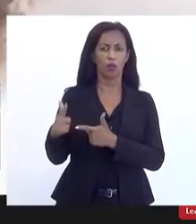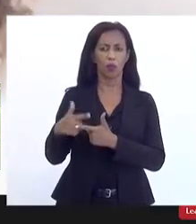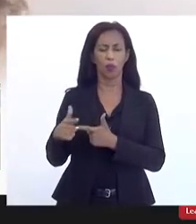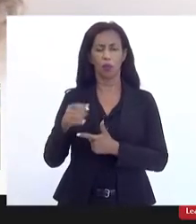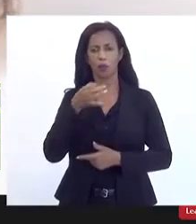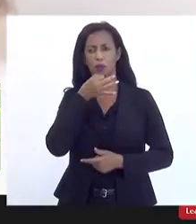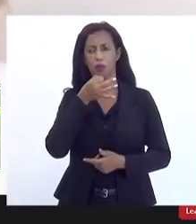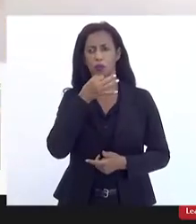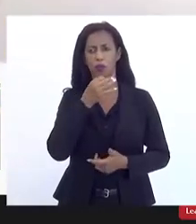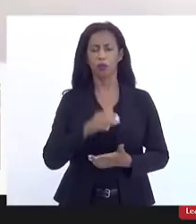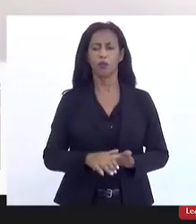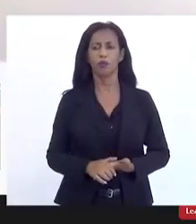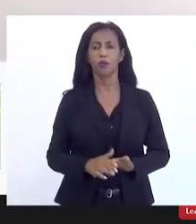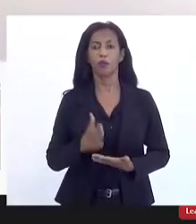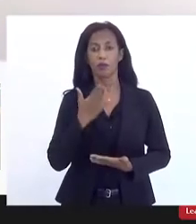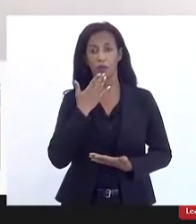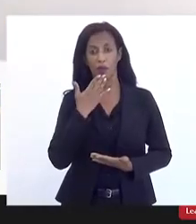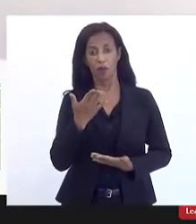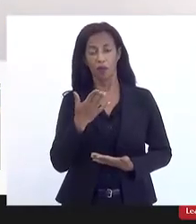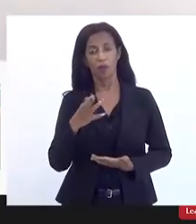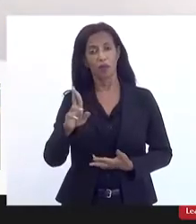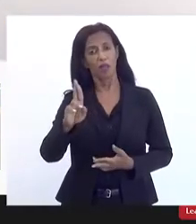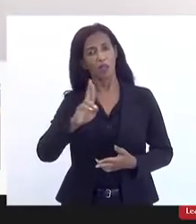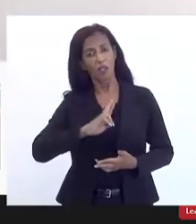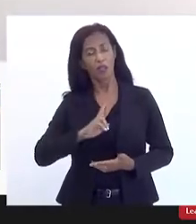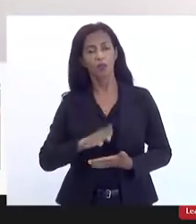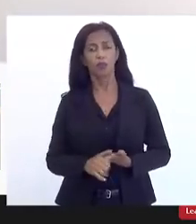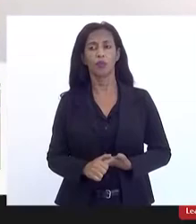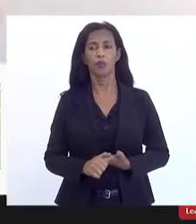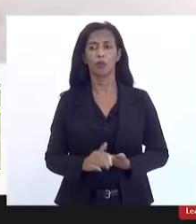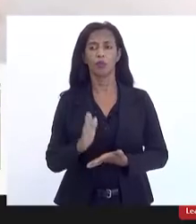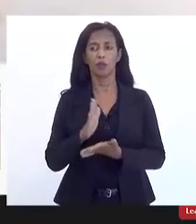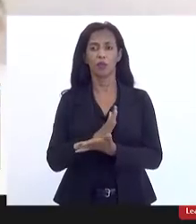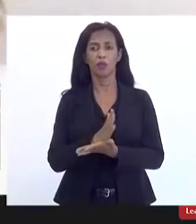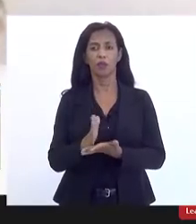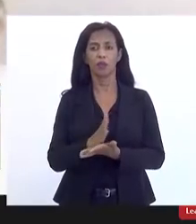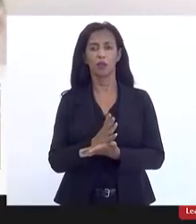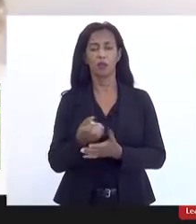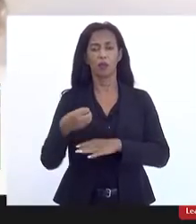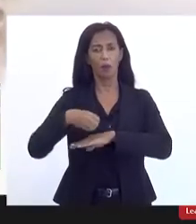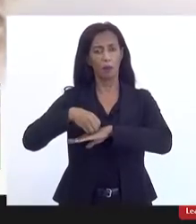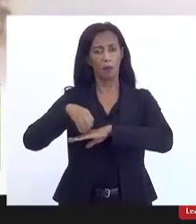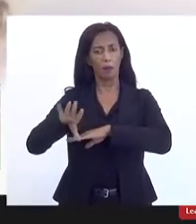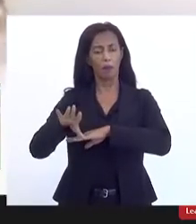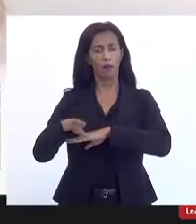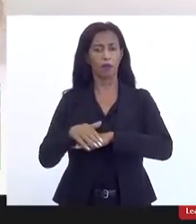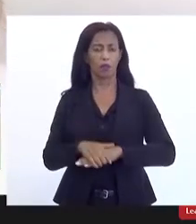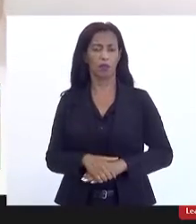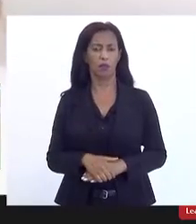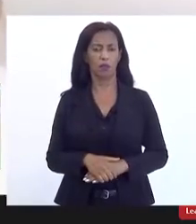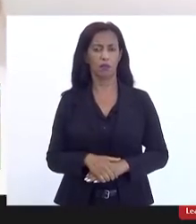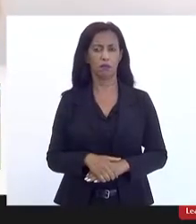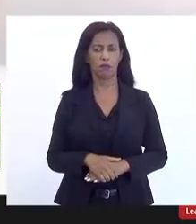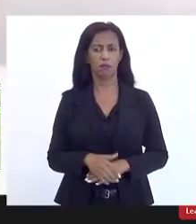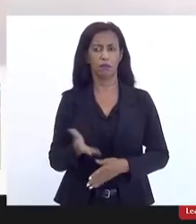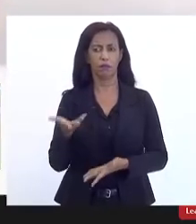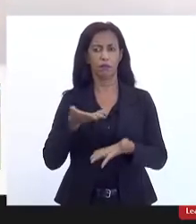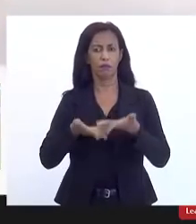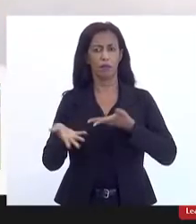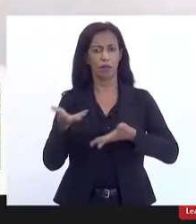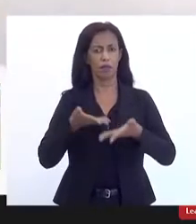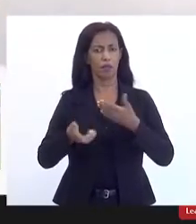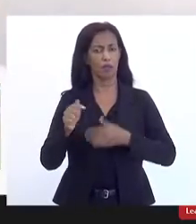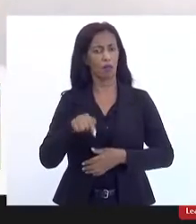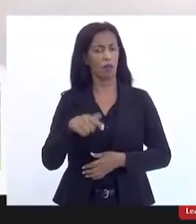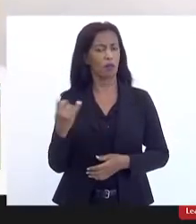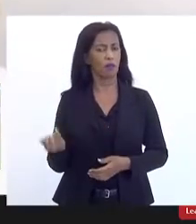áudio peço Jane para que responda algumas perguntas que mandei pelo chat que a participação da SAI é